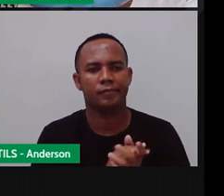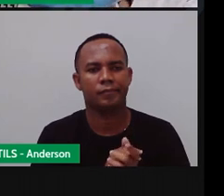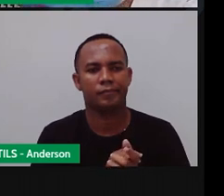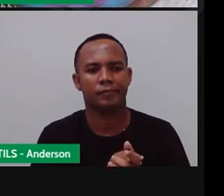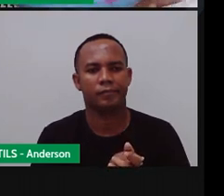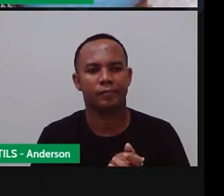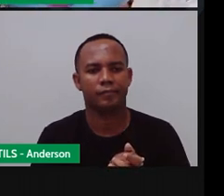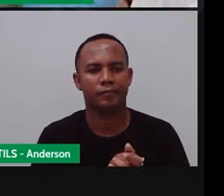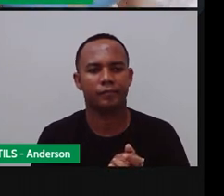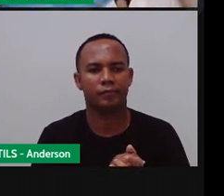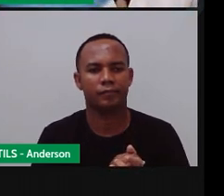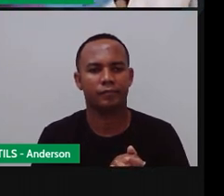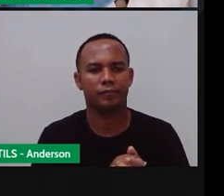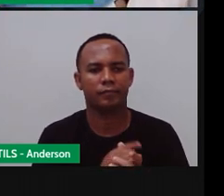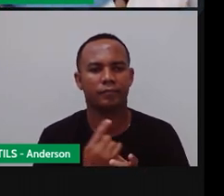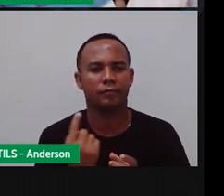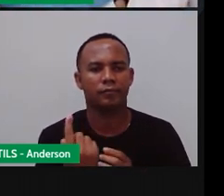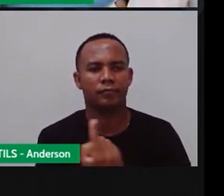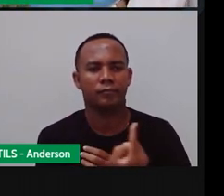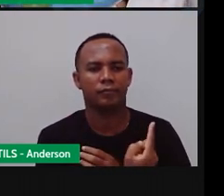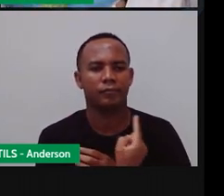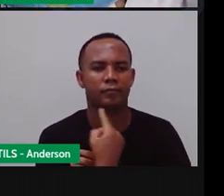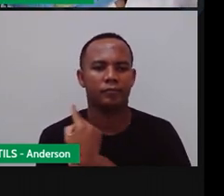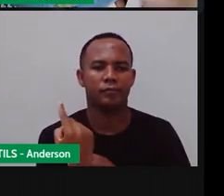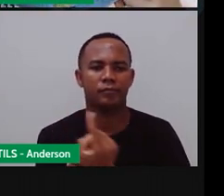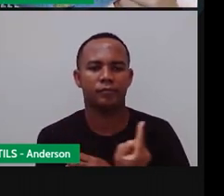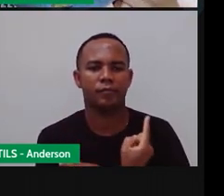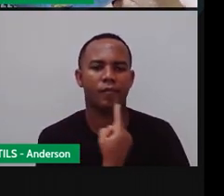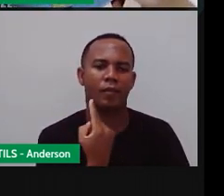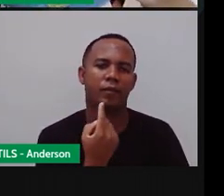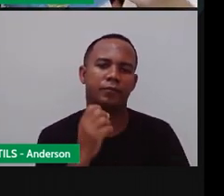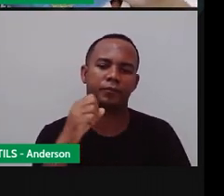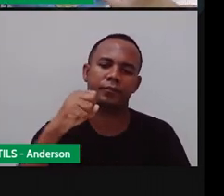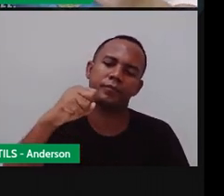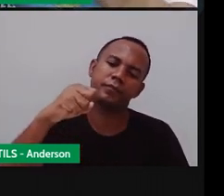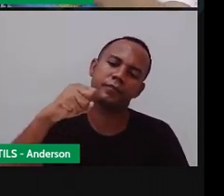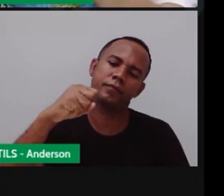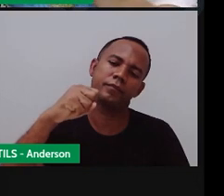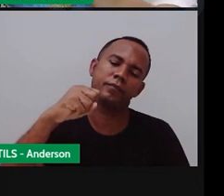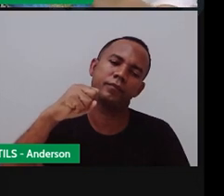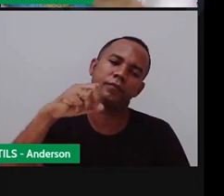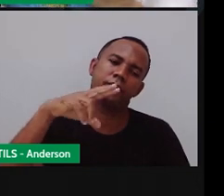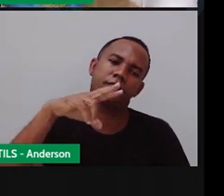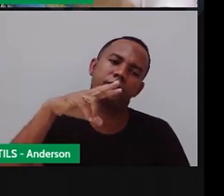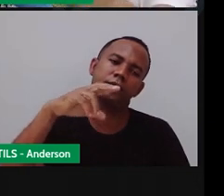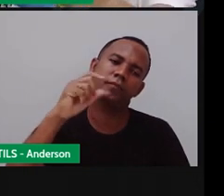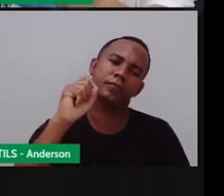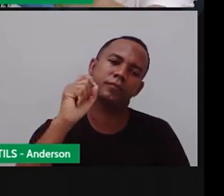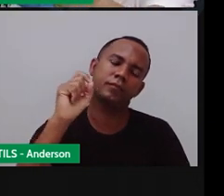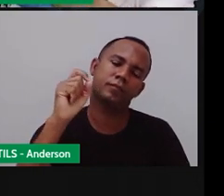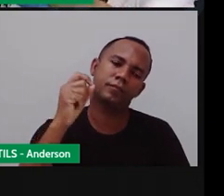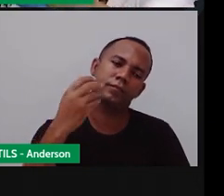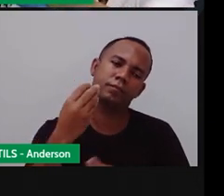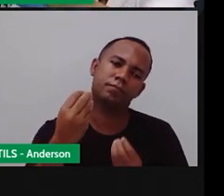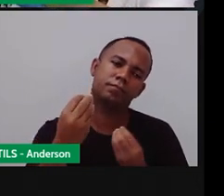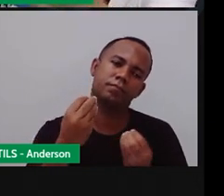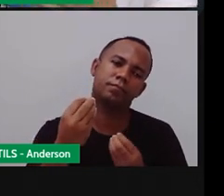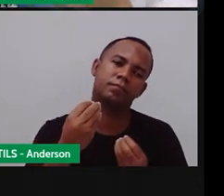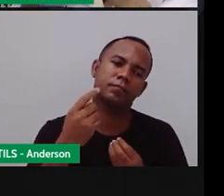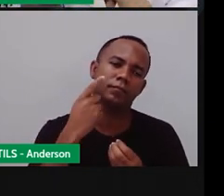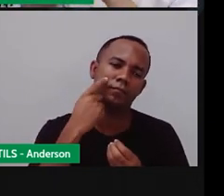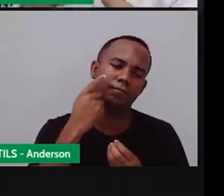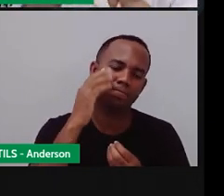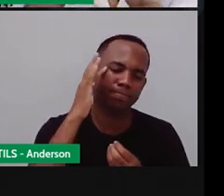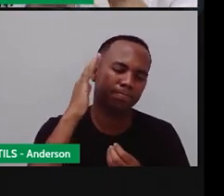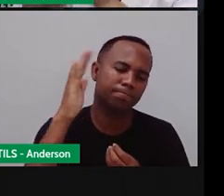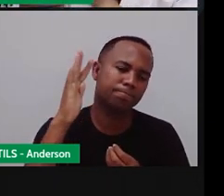girar assim, lembra? E que aí o Sol, que era para vocês olharem aqui essa luz que está aparecendo aqui, imaginarem aqui, ó, como se fosse